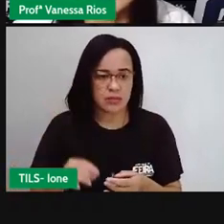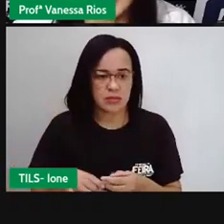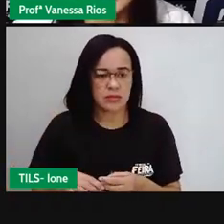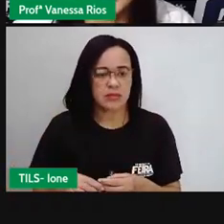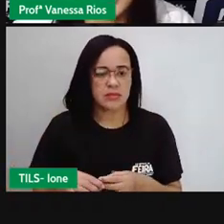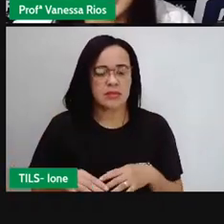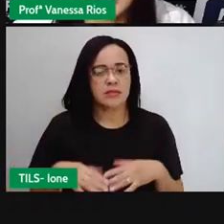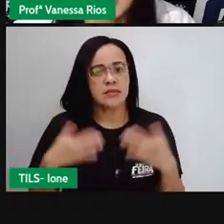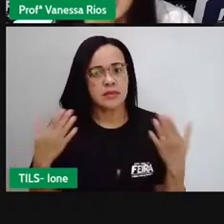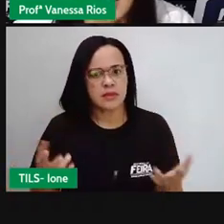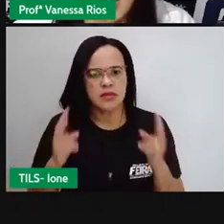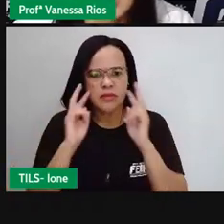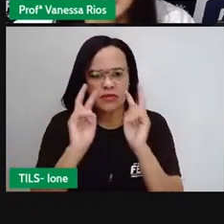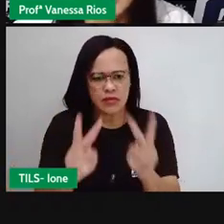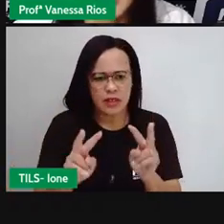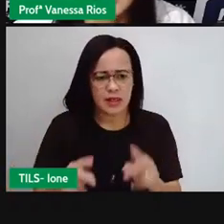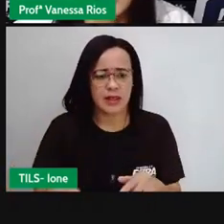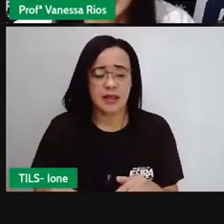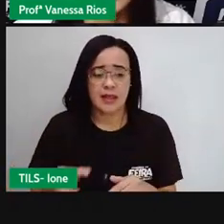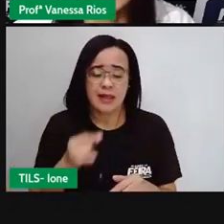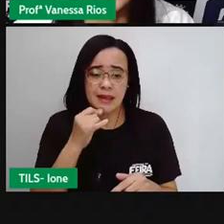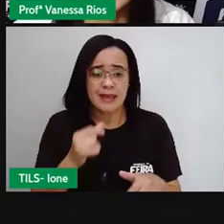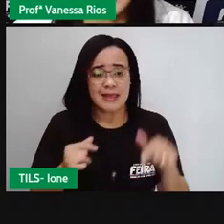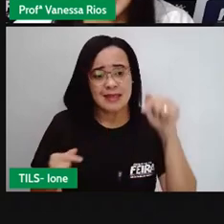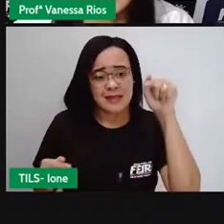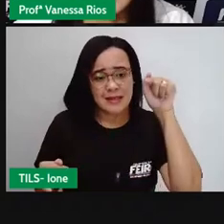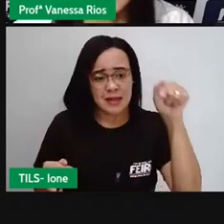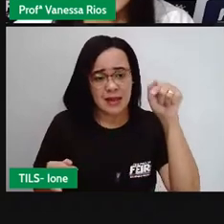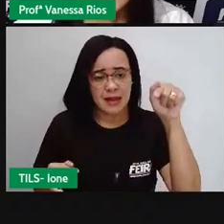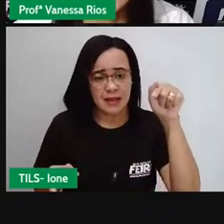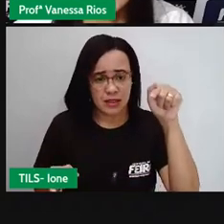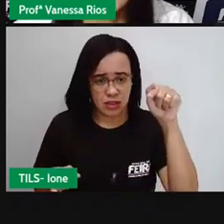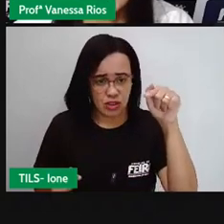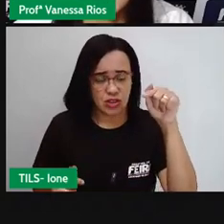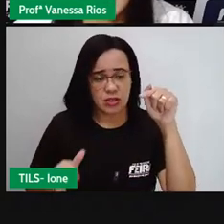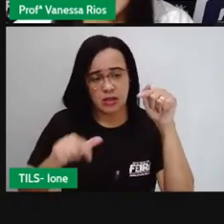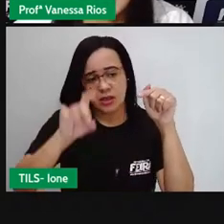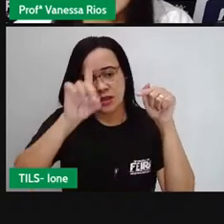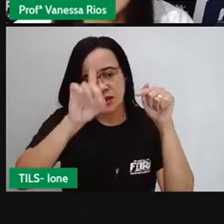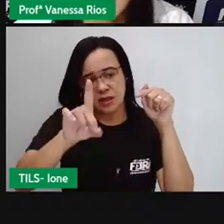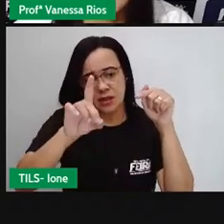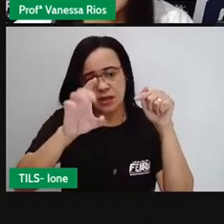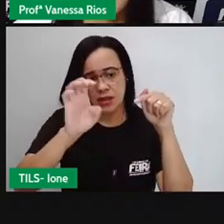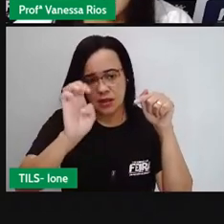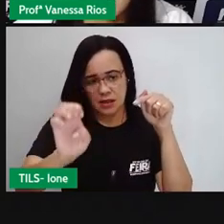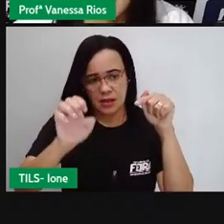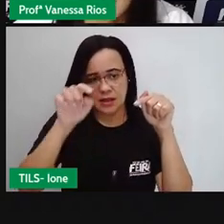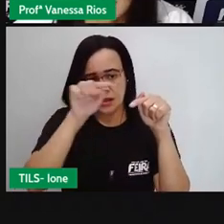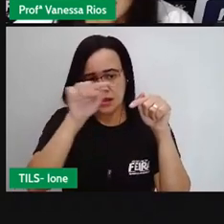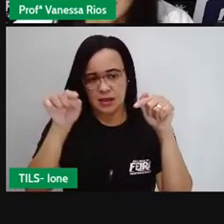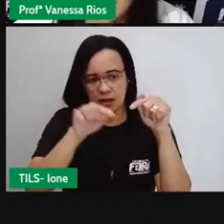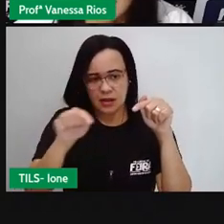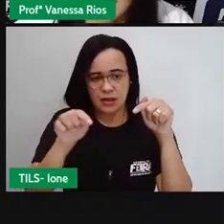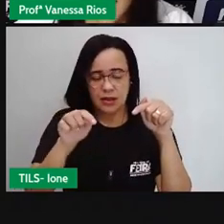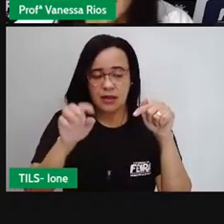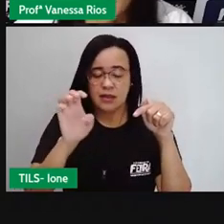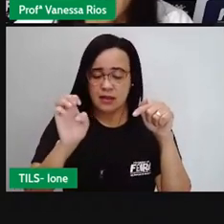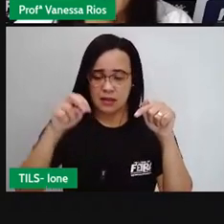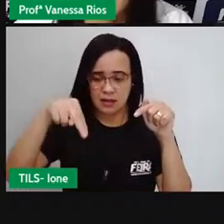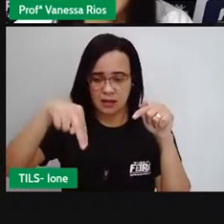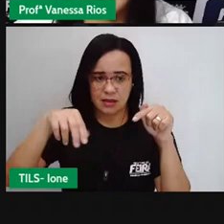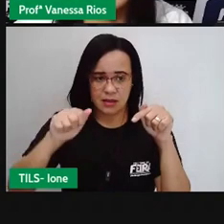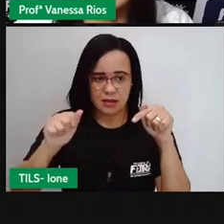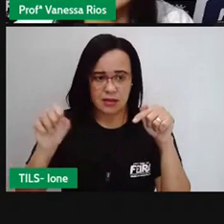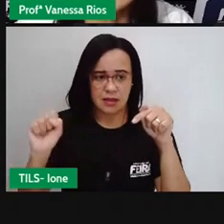sete dezenas mais oito unidades então a gente identifica aqui sete dezenas é